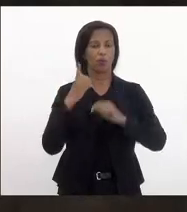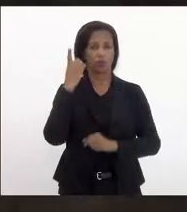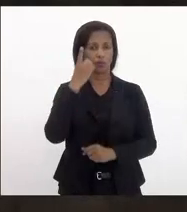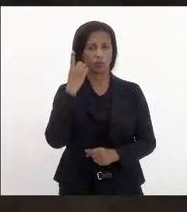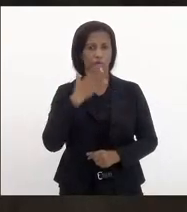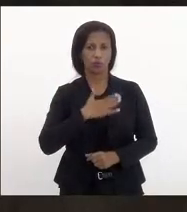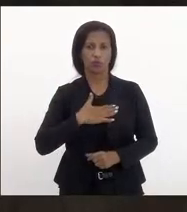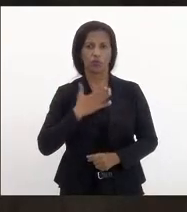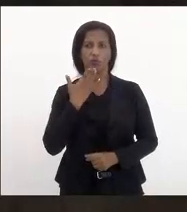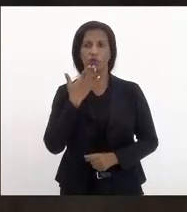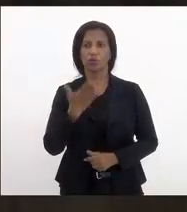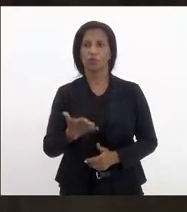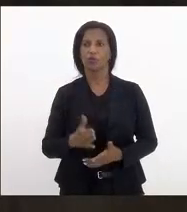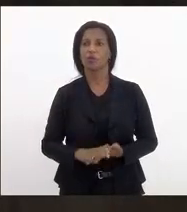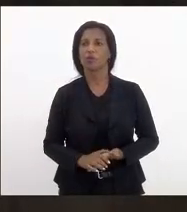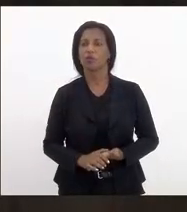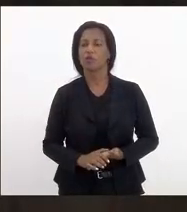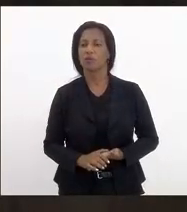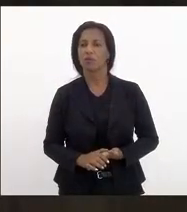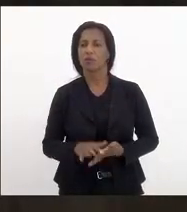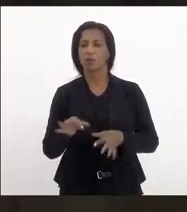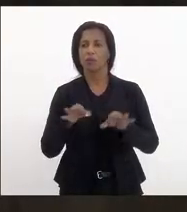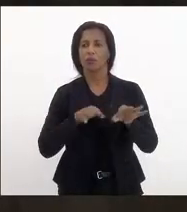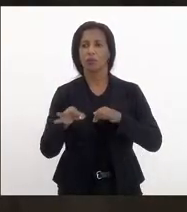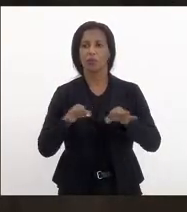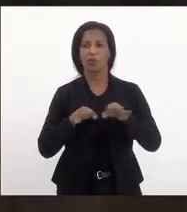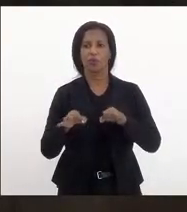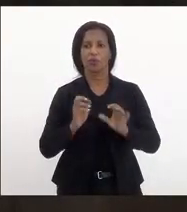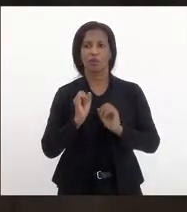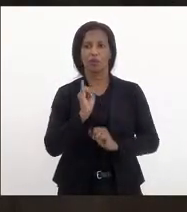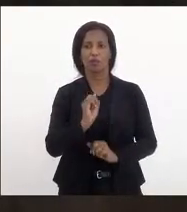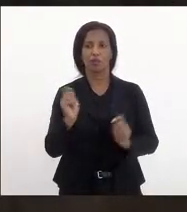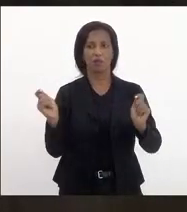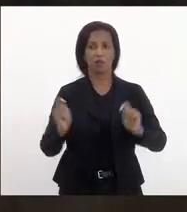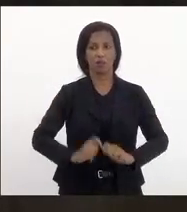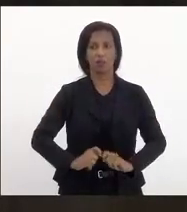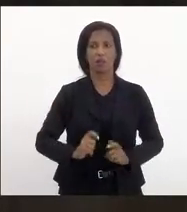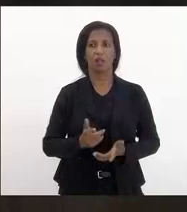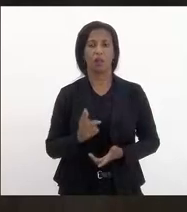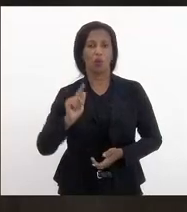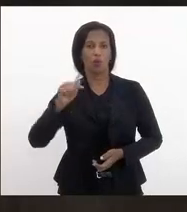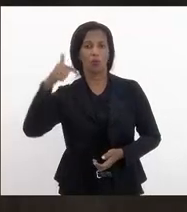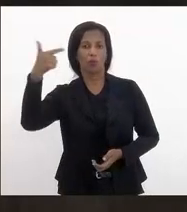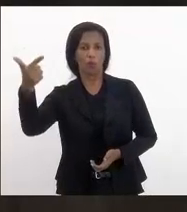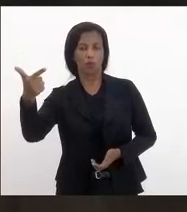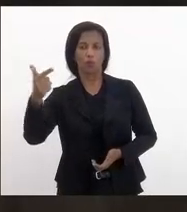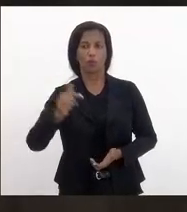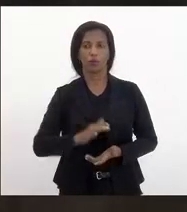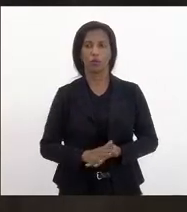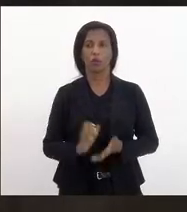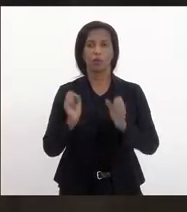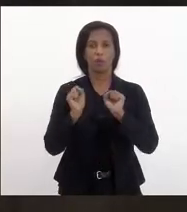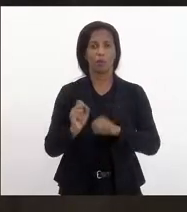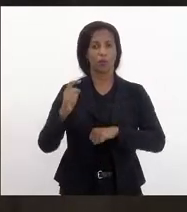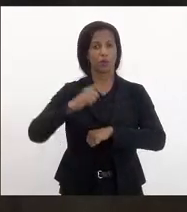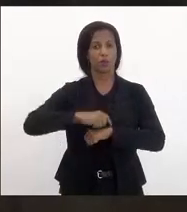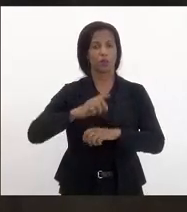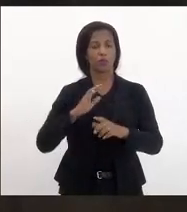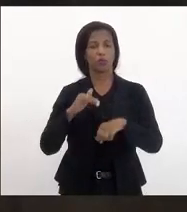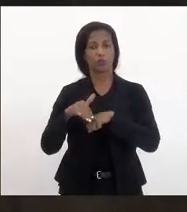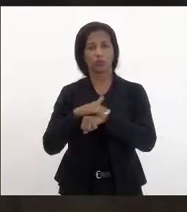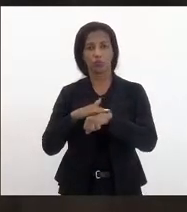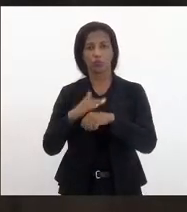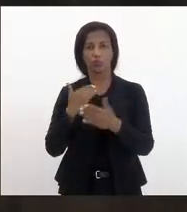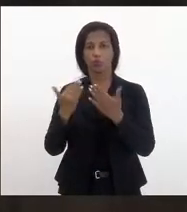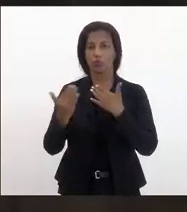gostaria de solicitar a retirada do projeto, se possível, que ele volte na semana que vem ou na outra para poder ter tempo de conversar